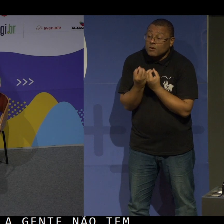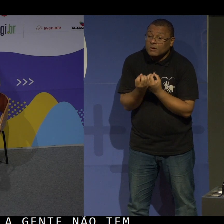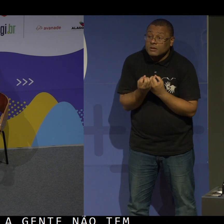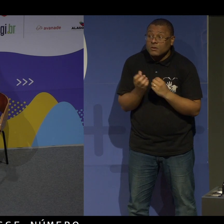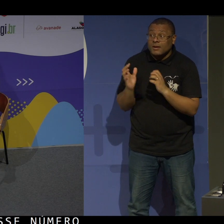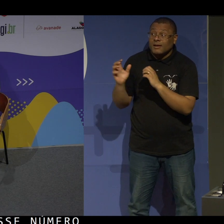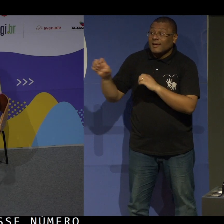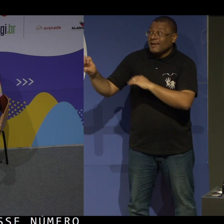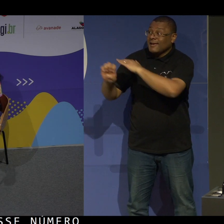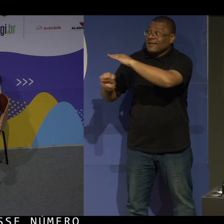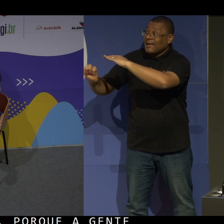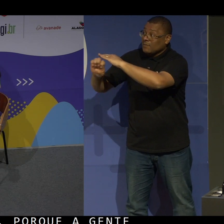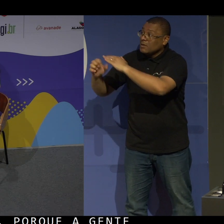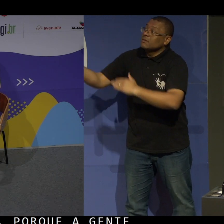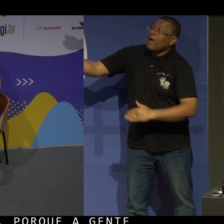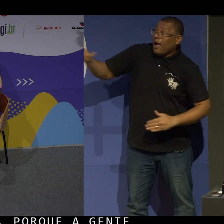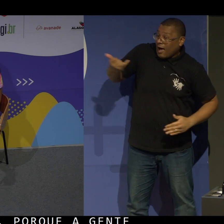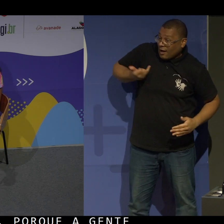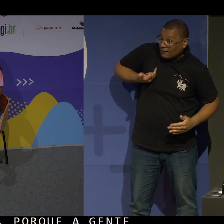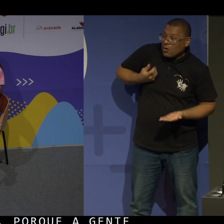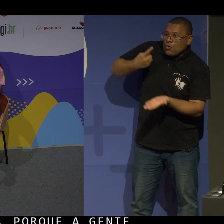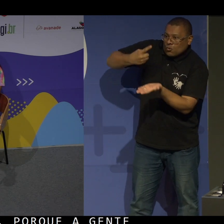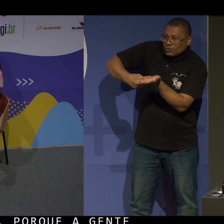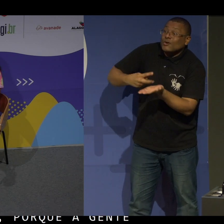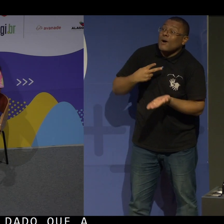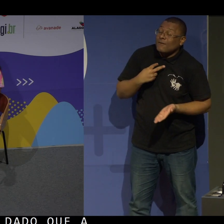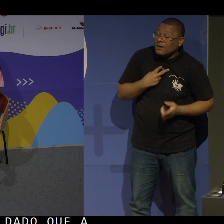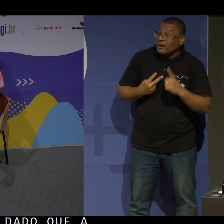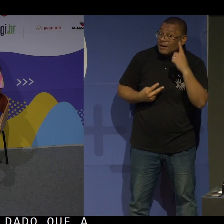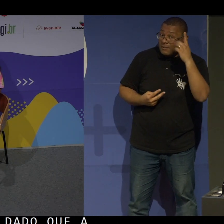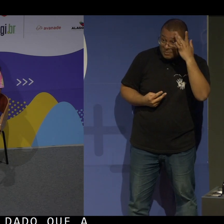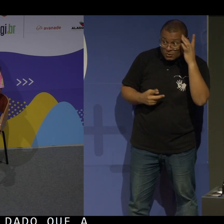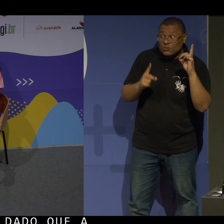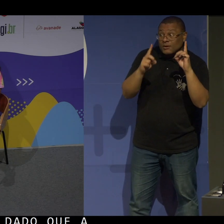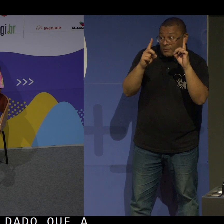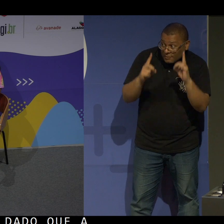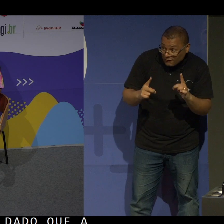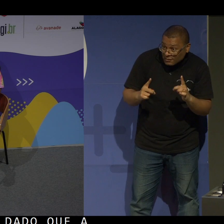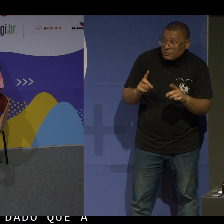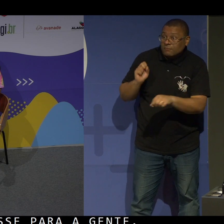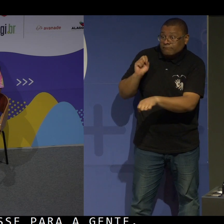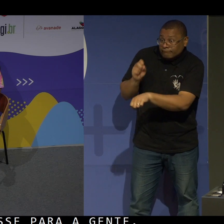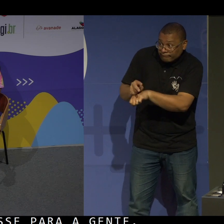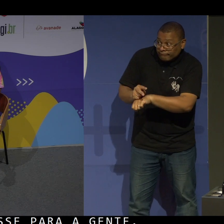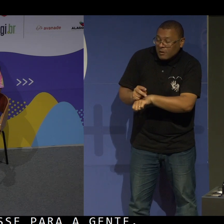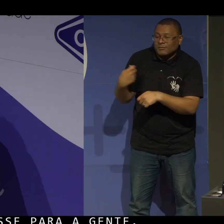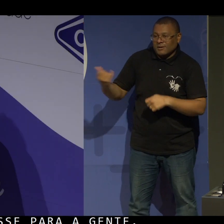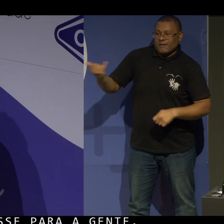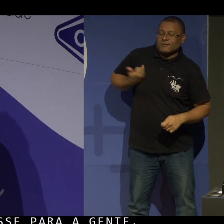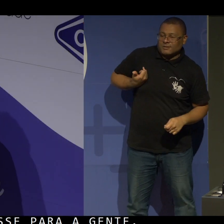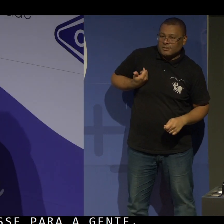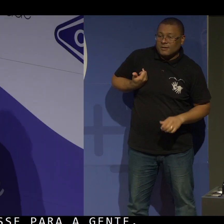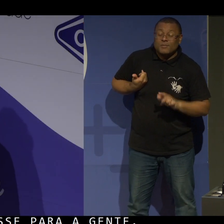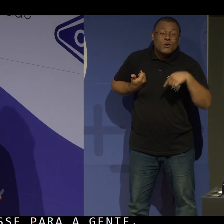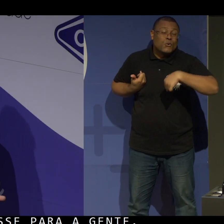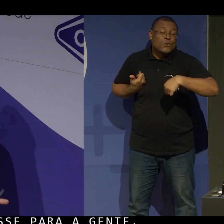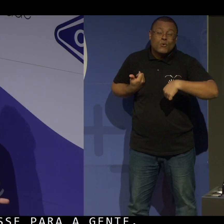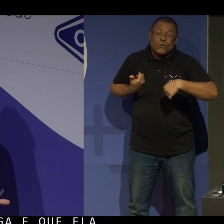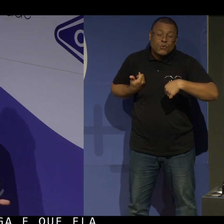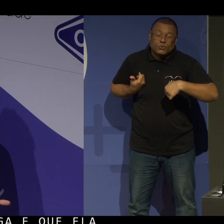informasse para a gente que elas fecharam a vaga e que ela contratou uma pessoa com deficiência. Mas,